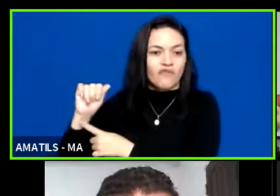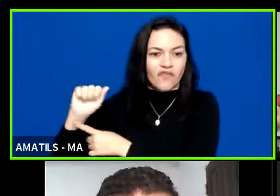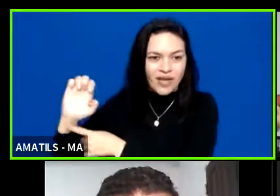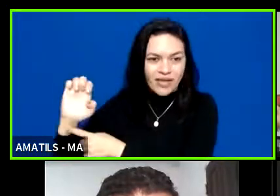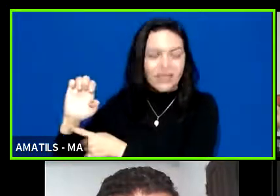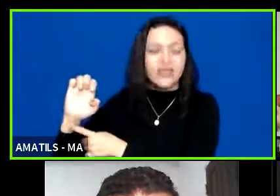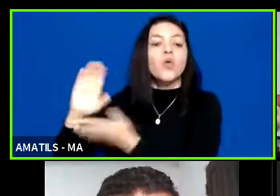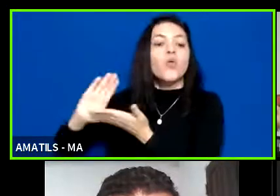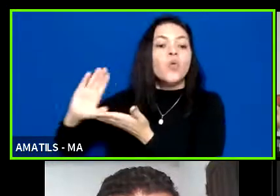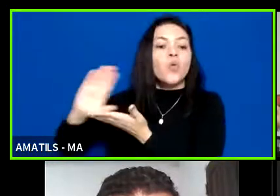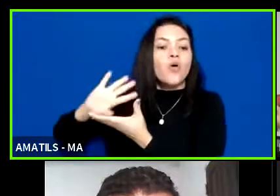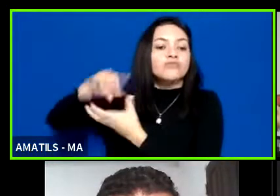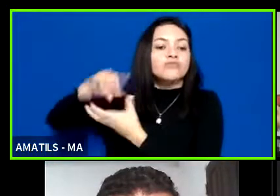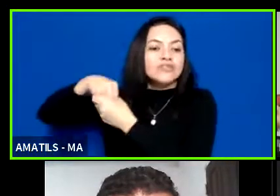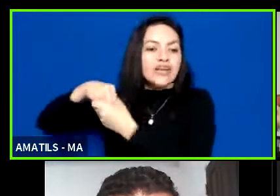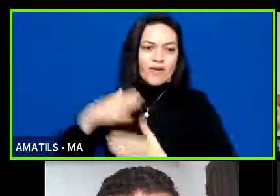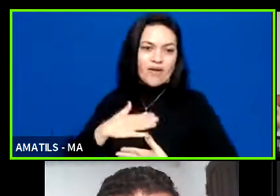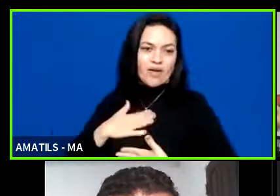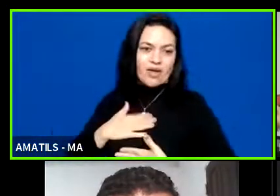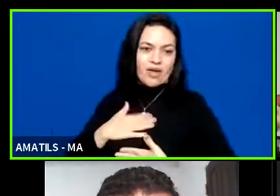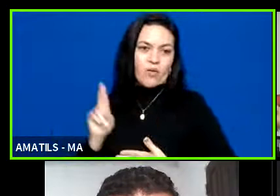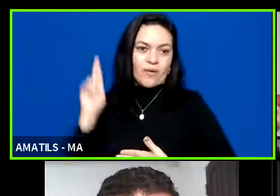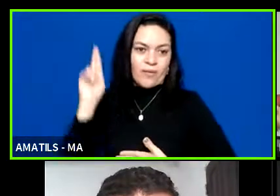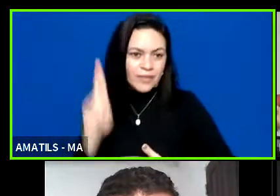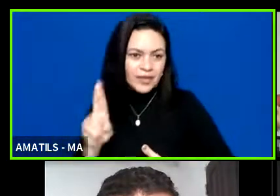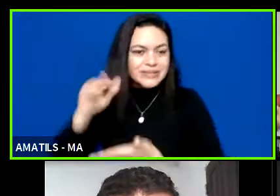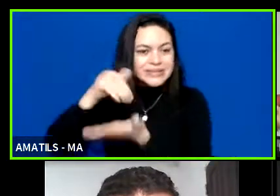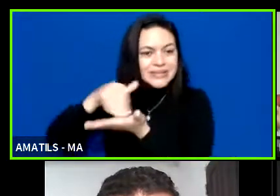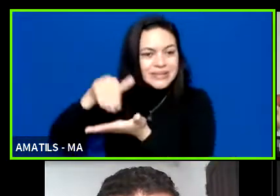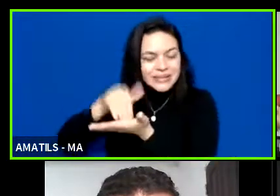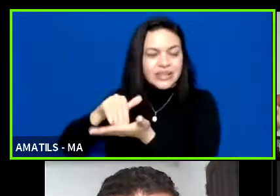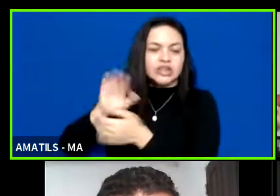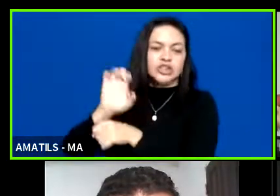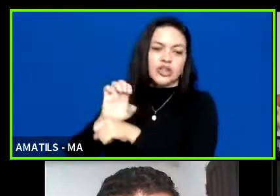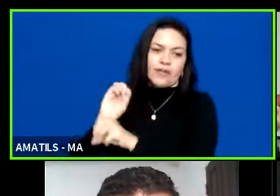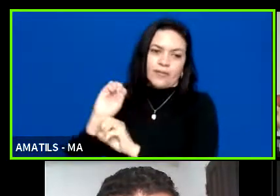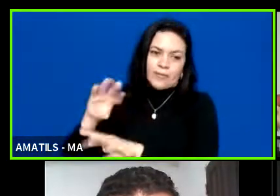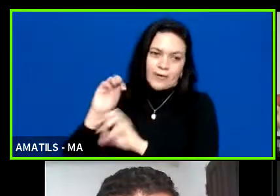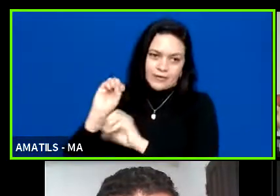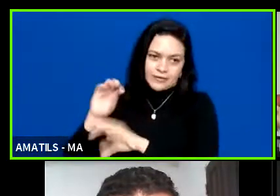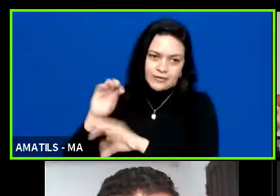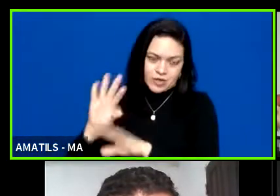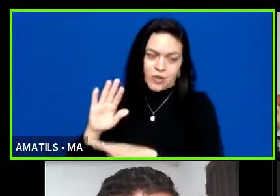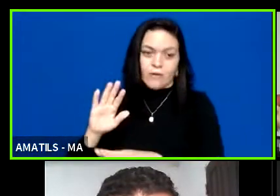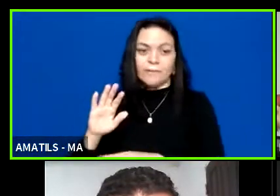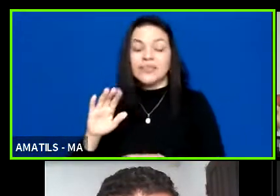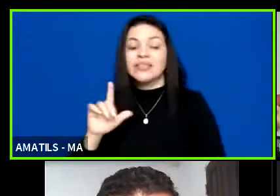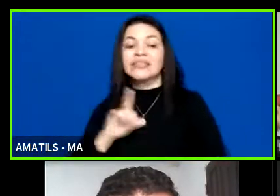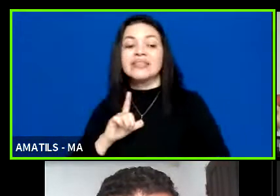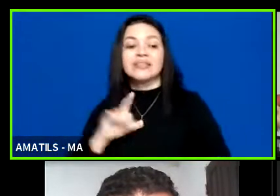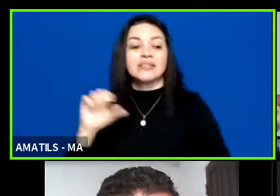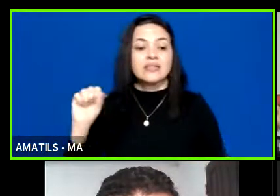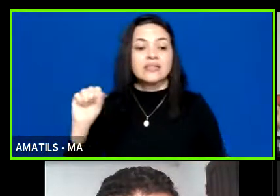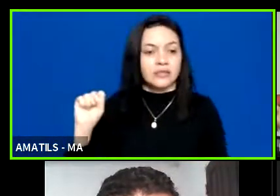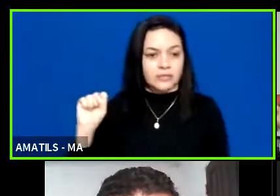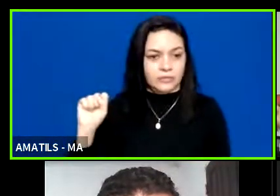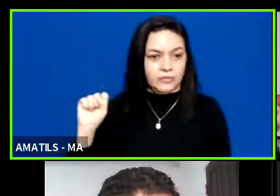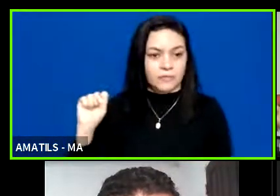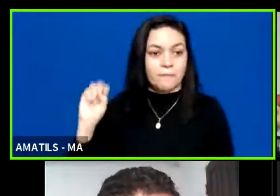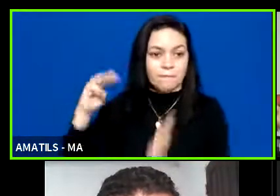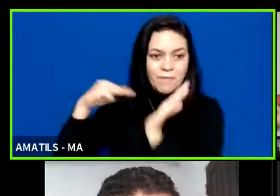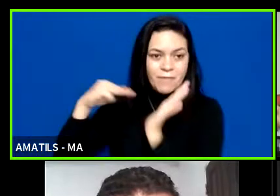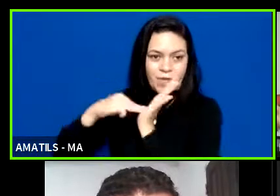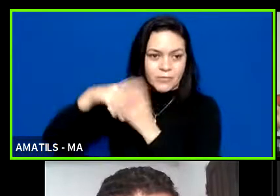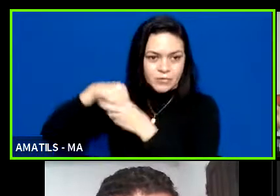-Porte do qual eu faço parte como representante da Secretaria de Estado de Educação e são 8 membros